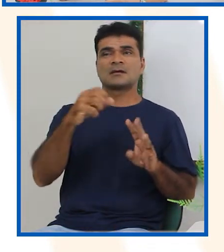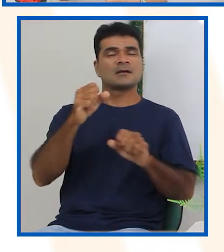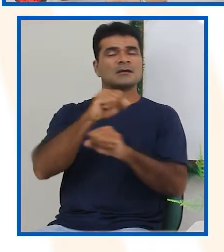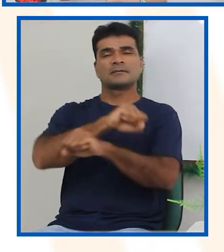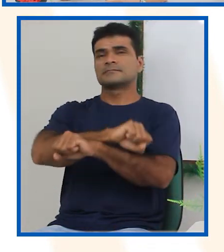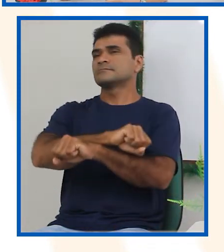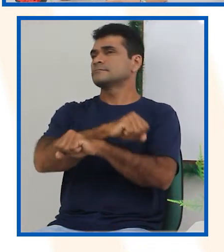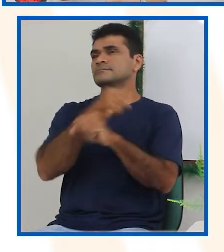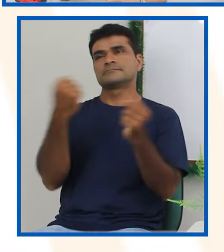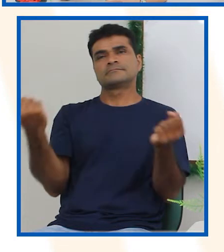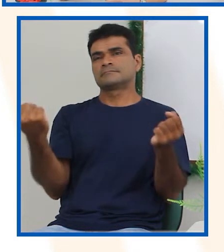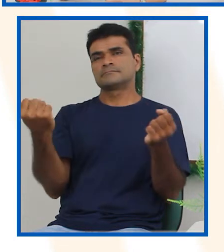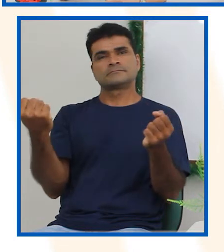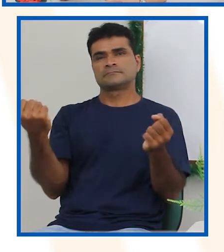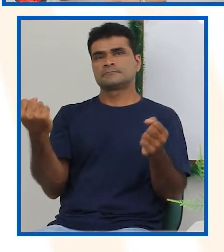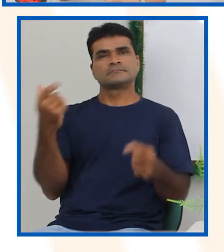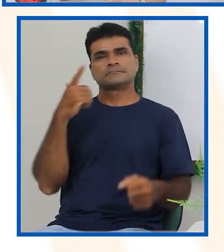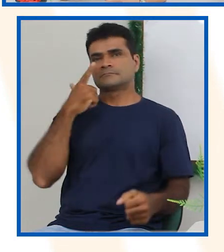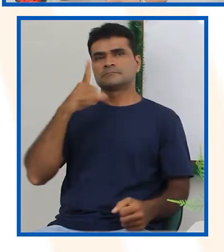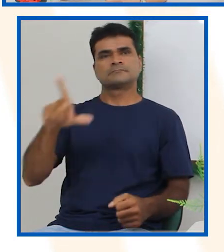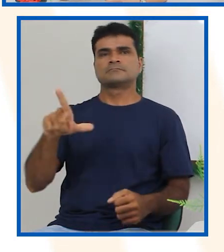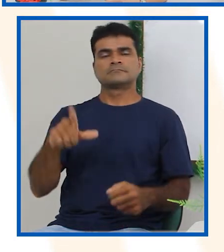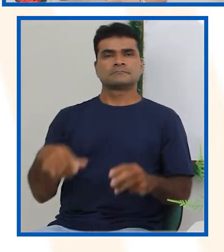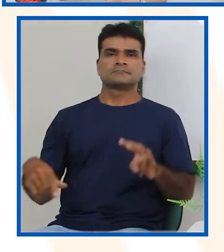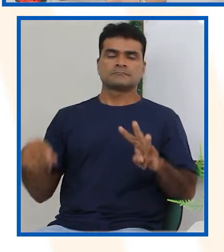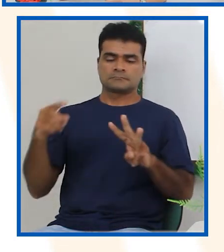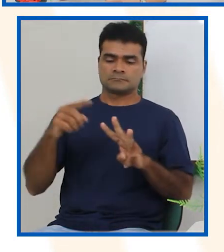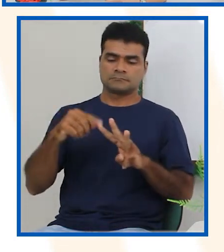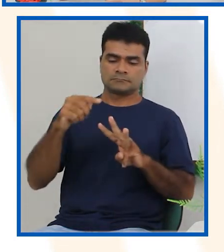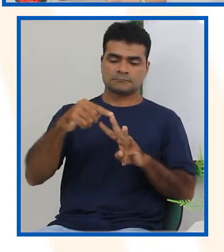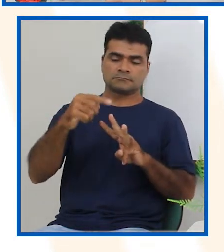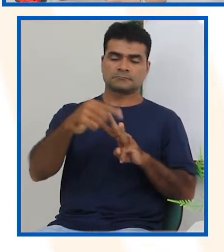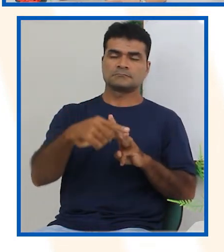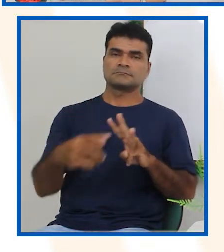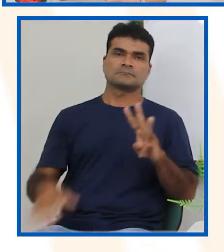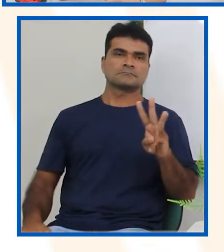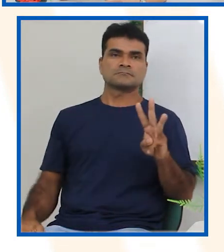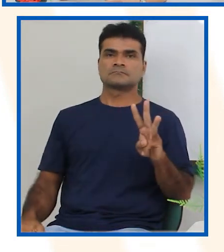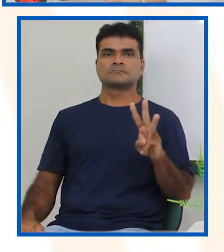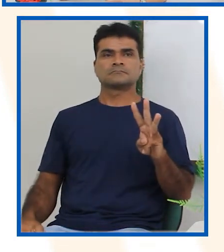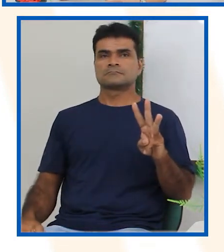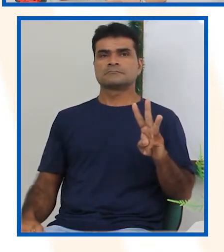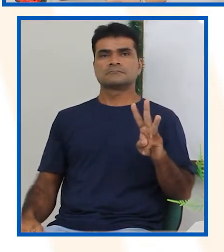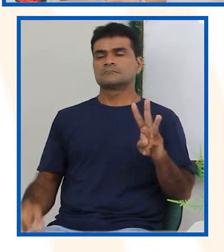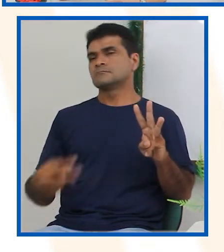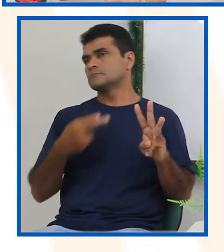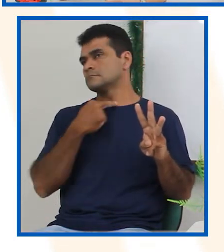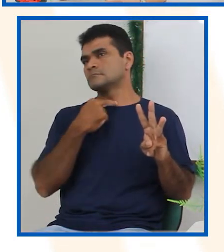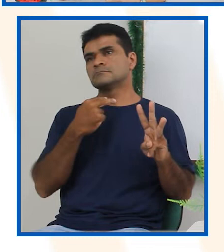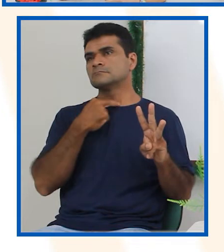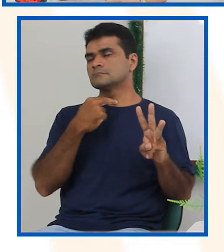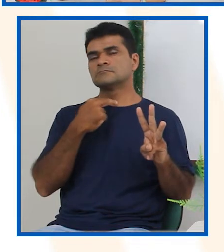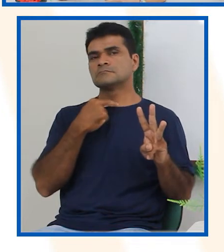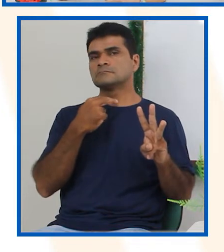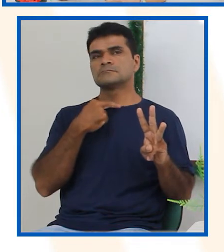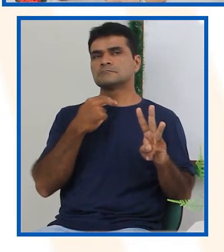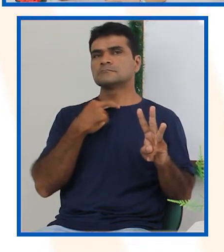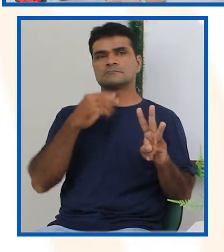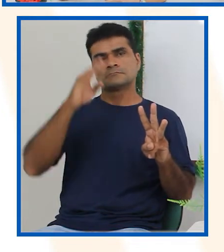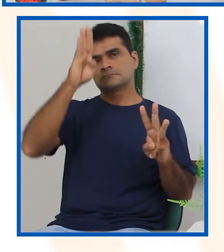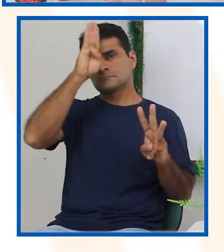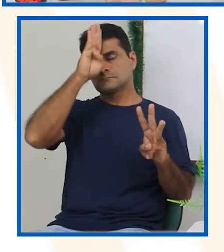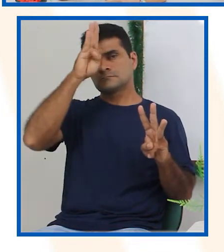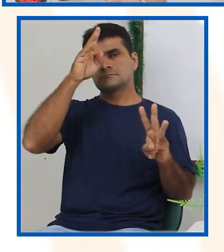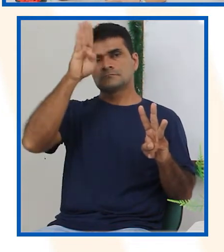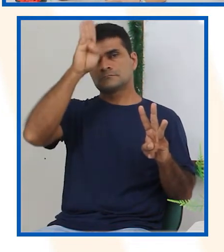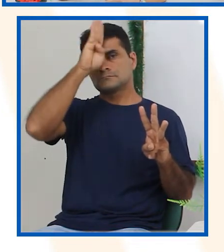carros? O vermelho, o verde ou o amarelo? É... Não pode ter sido o que o Rodrigo ganhou. É improvável que